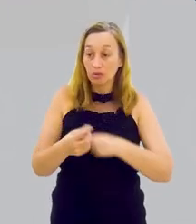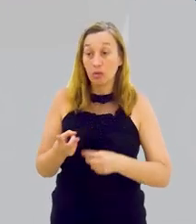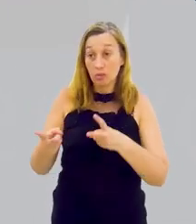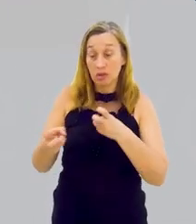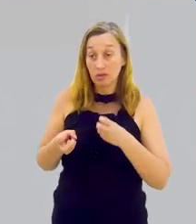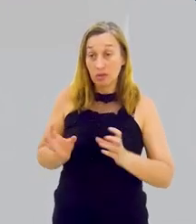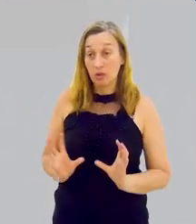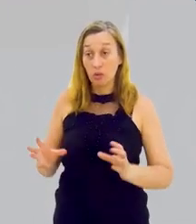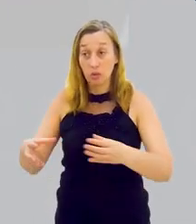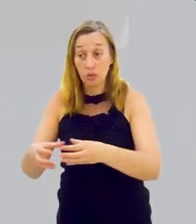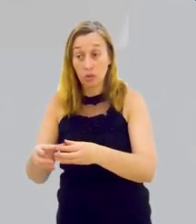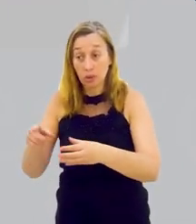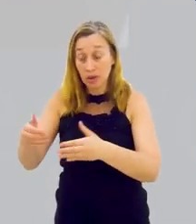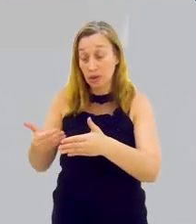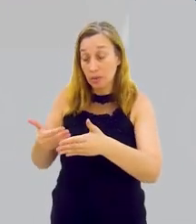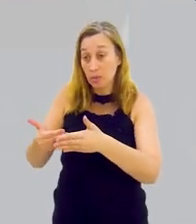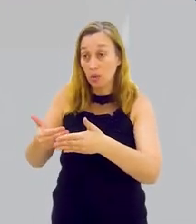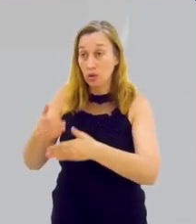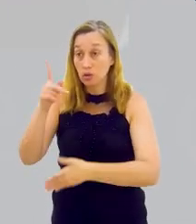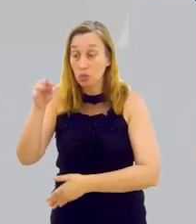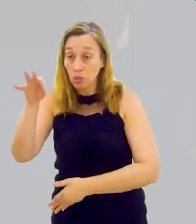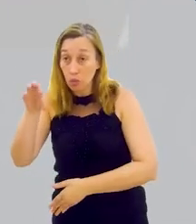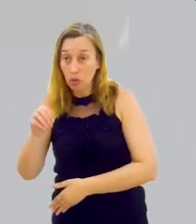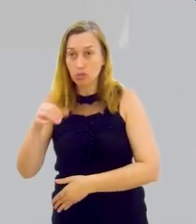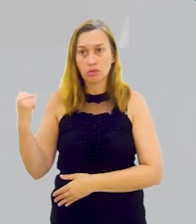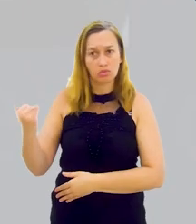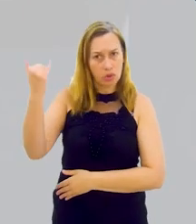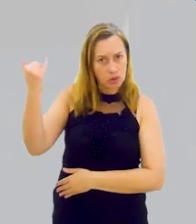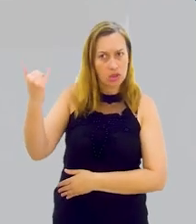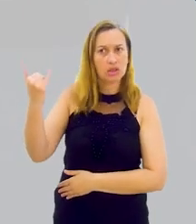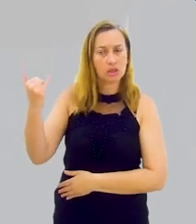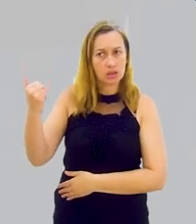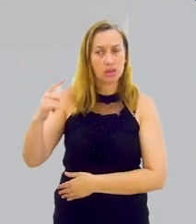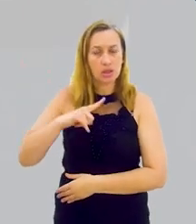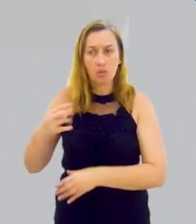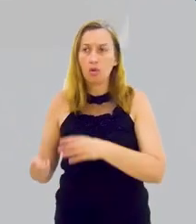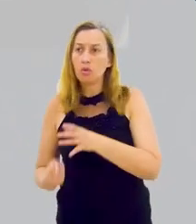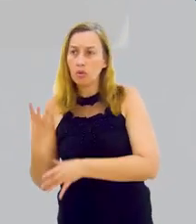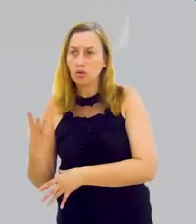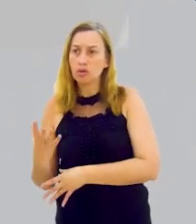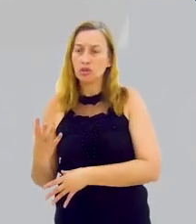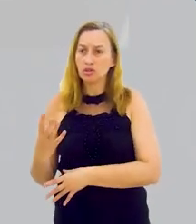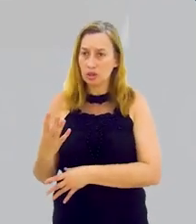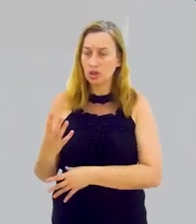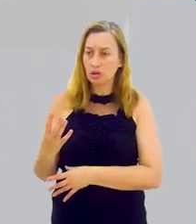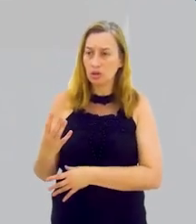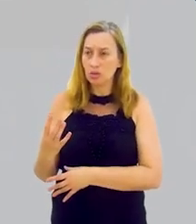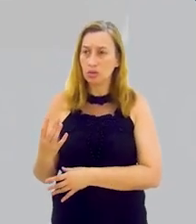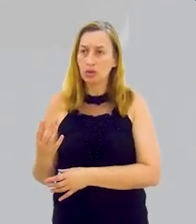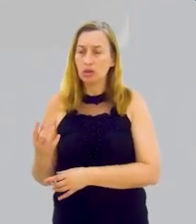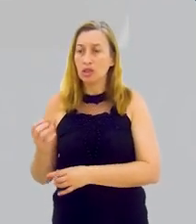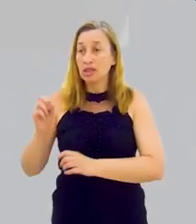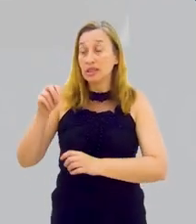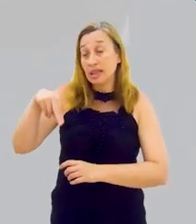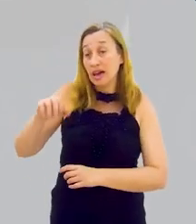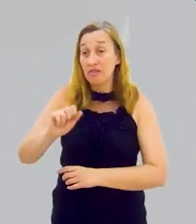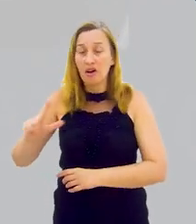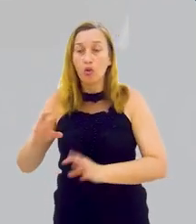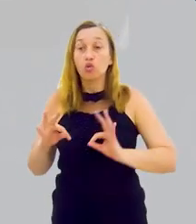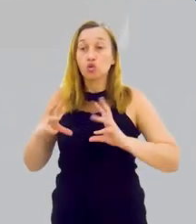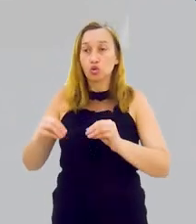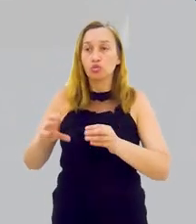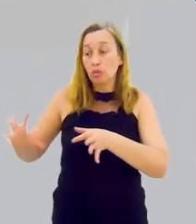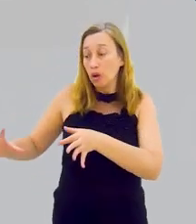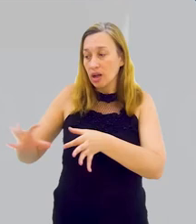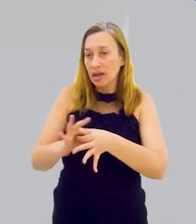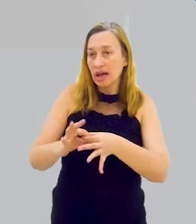mais importantes? Na economia do mar, você vai observar se tem um porto, obviamente, ali próximo, com um ativo importantíssimo. Se tem uma produção